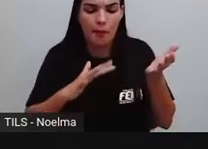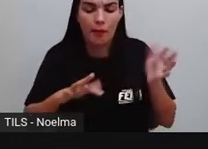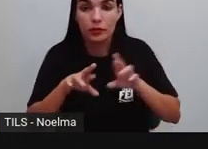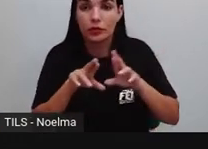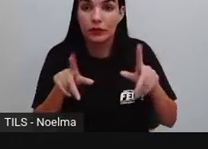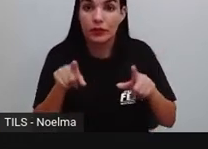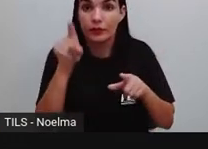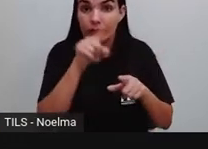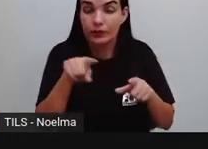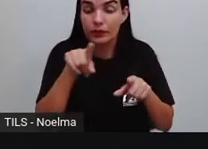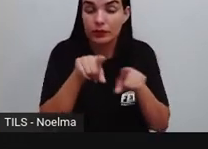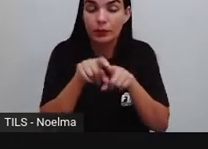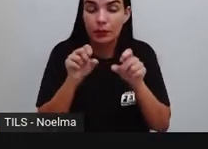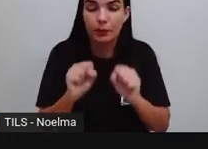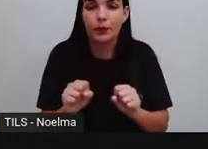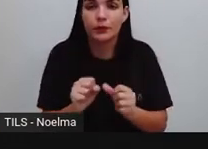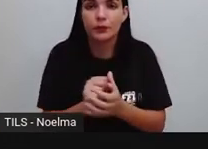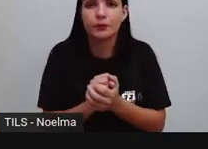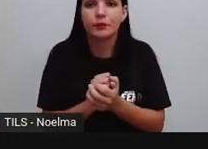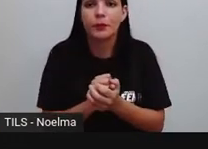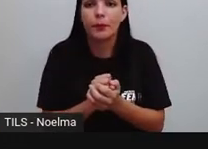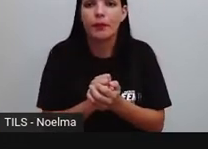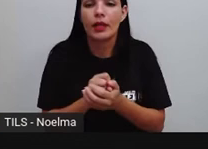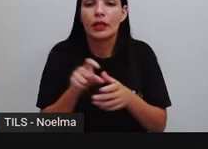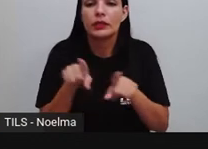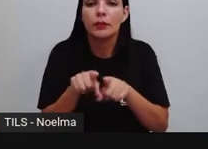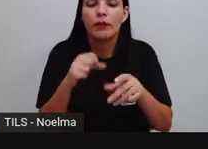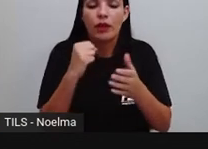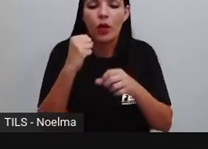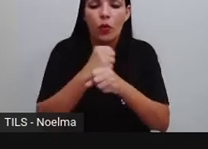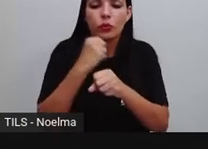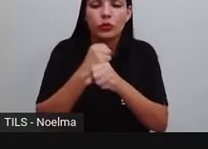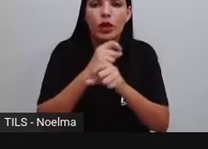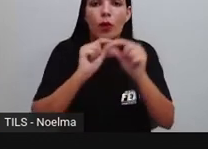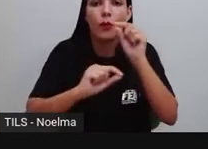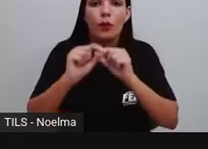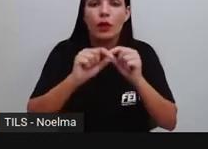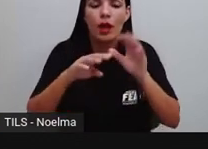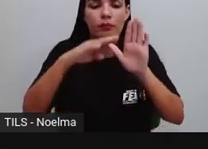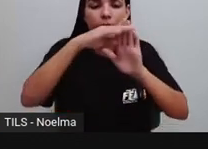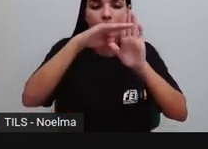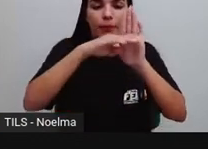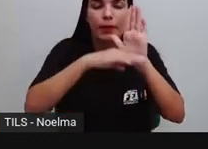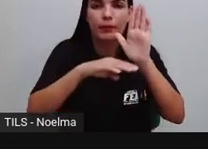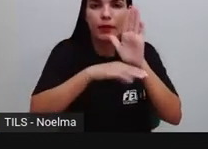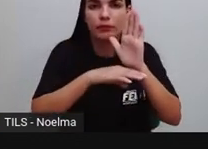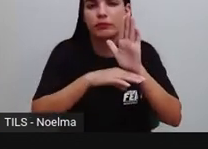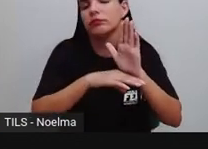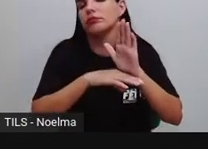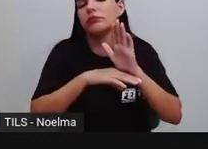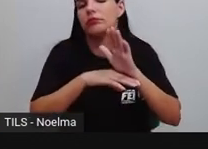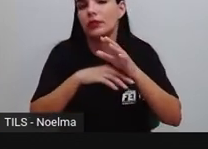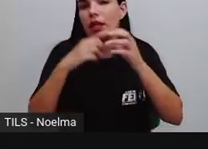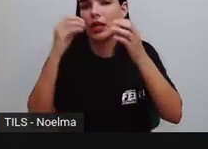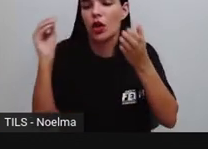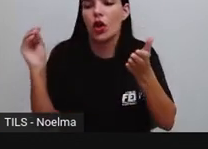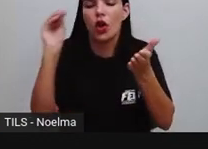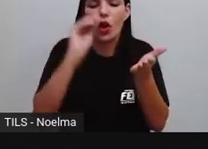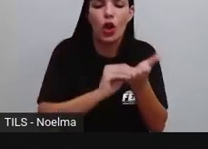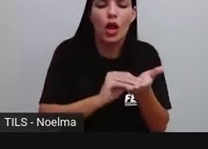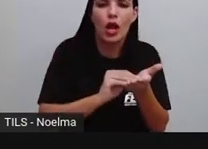pegar essa atividade. E vocês vão construir uma tabela. Nessa tabela, vocês vão construir aí, colocar